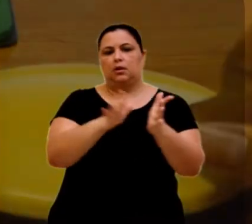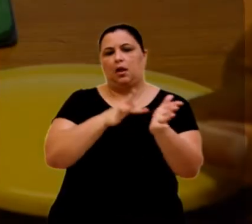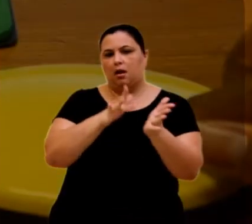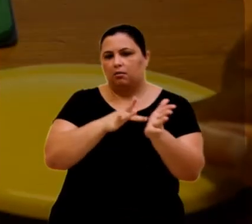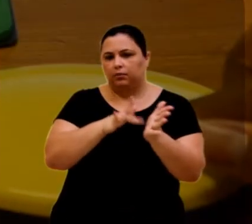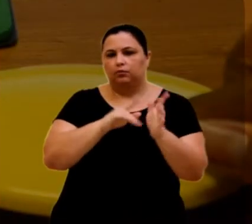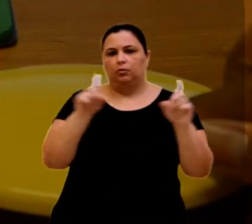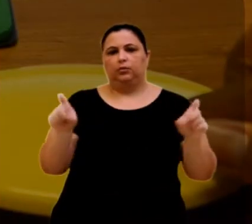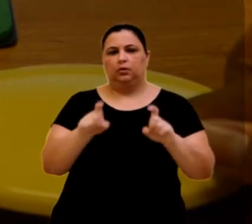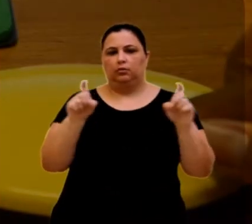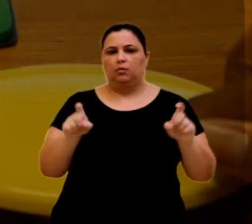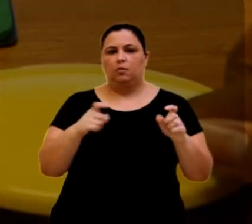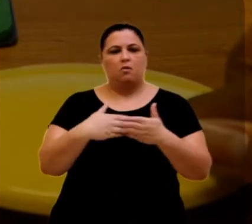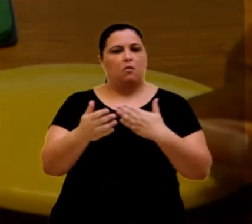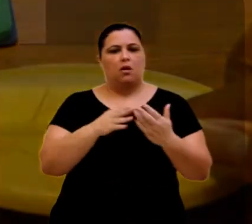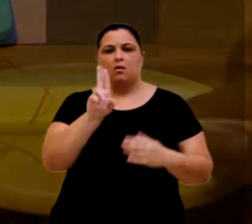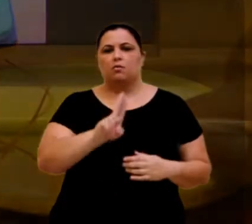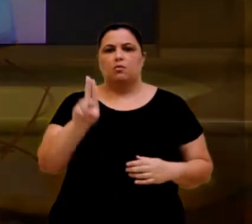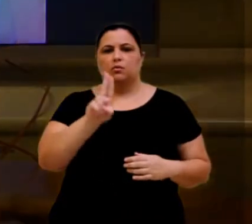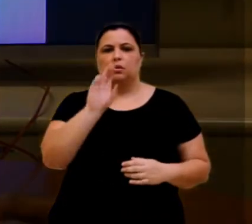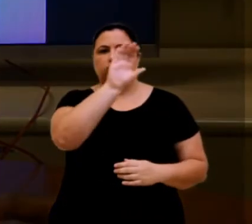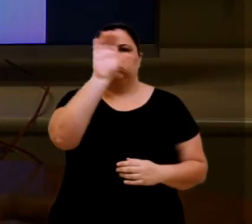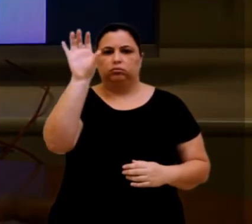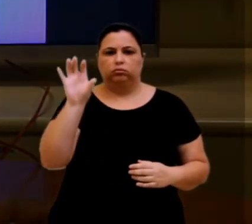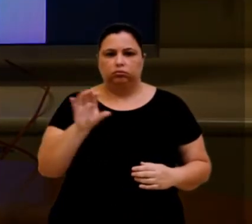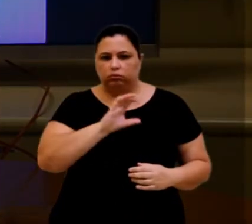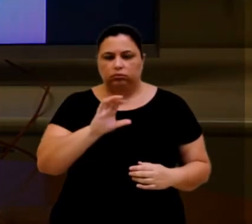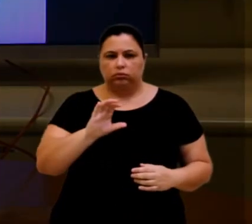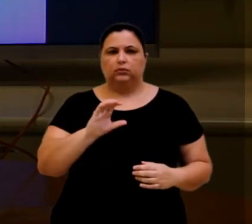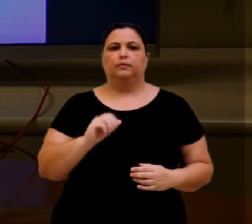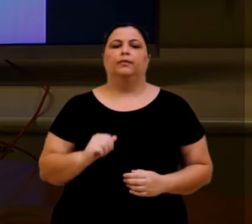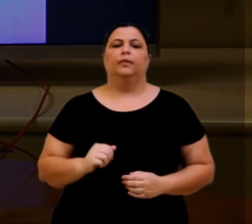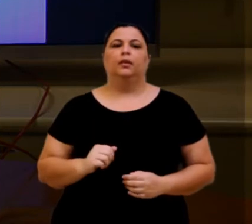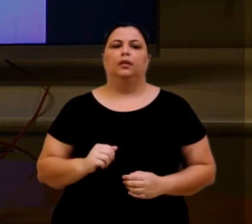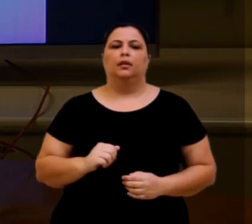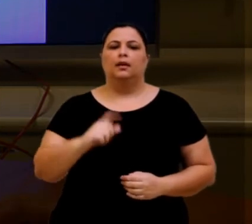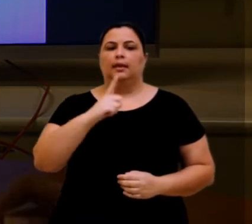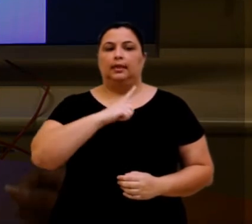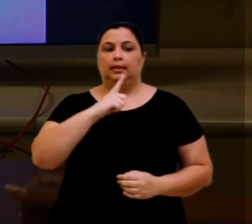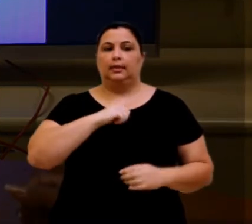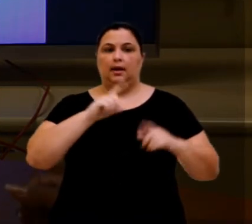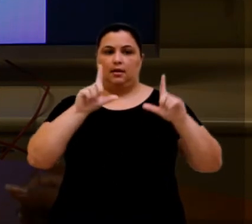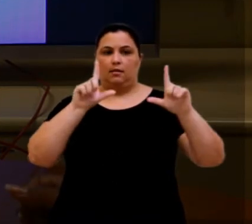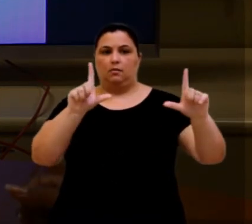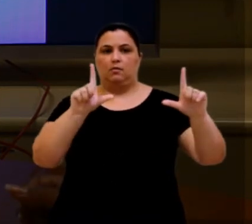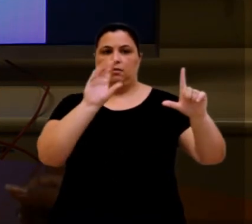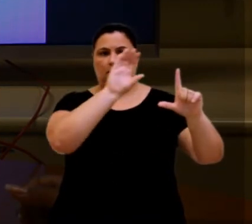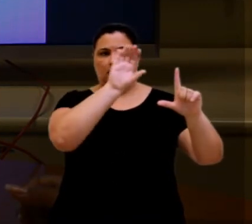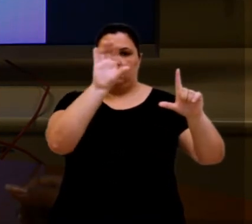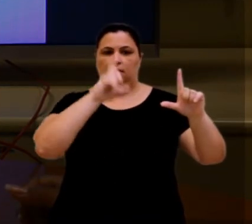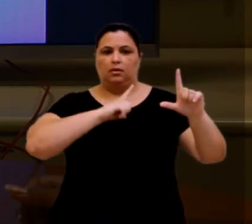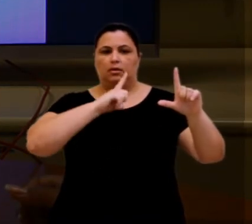possibilitando o acesso do usuário a qualquer aplicativo instalado no dispositivo. O aplicativo